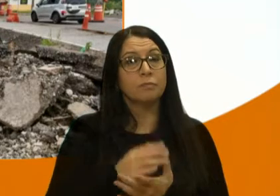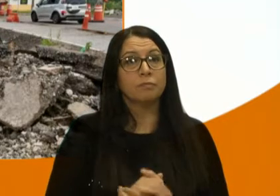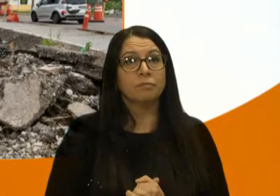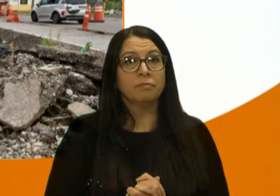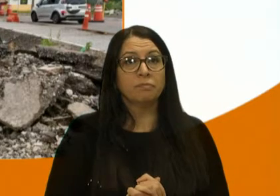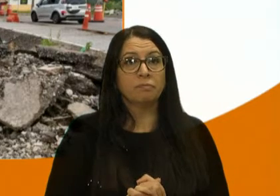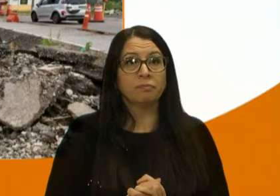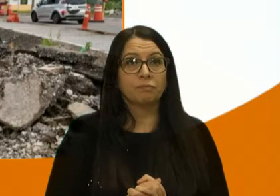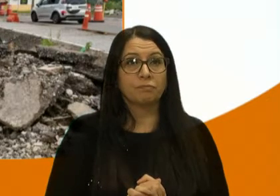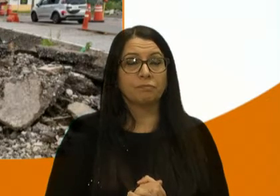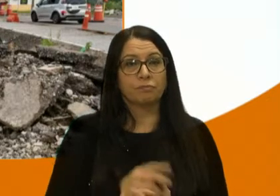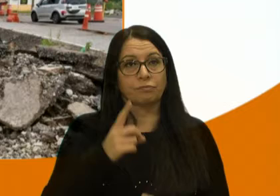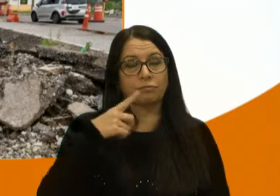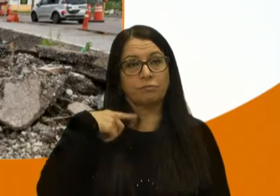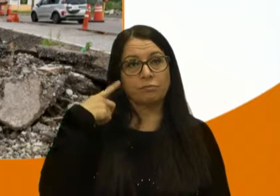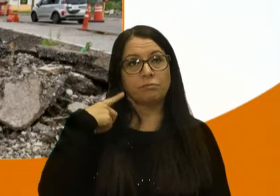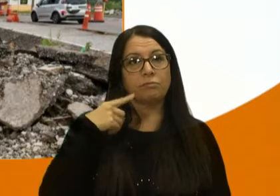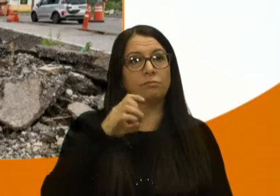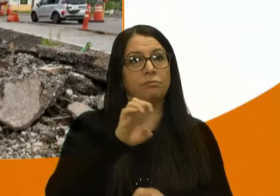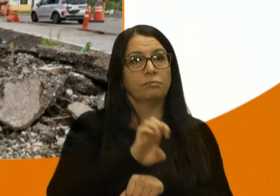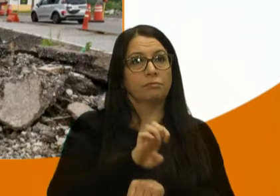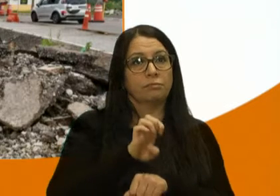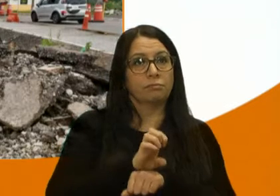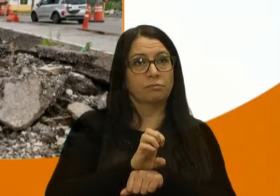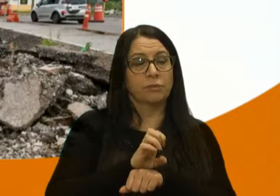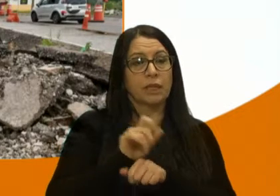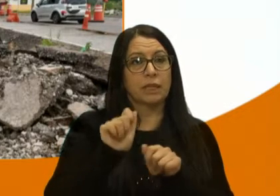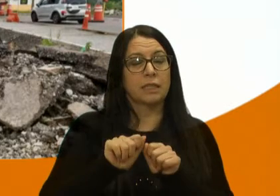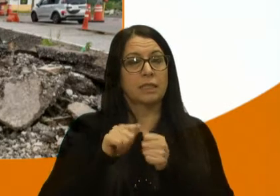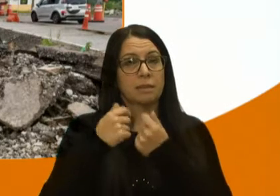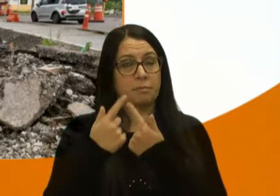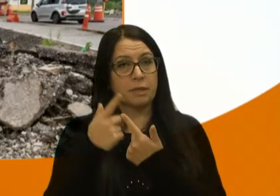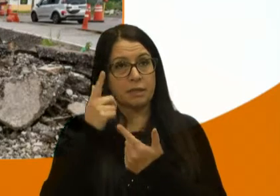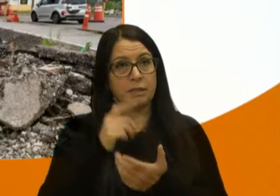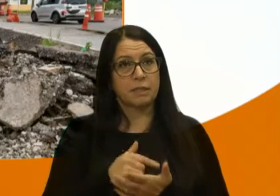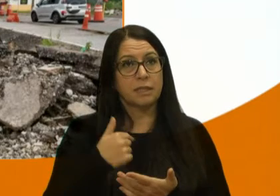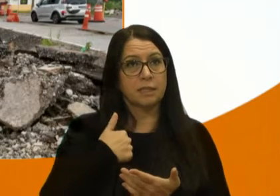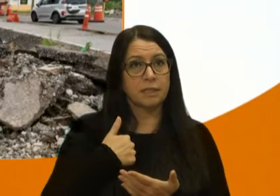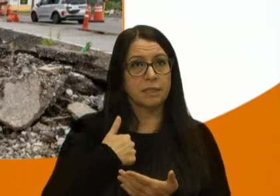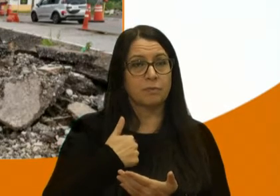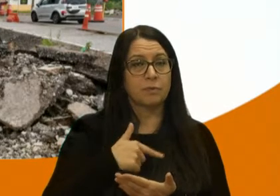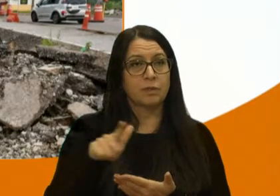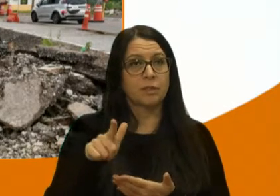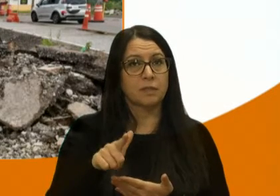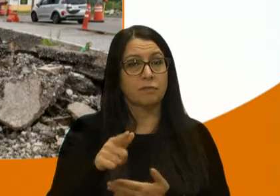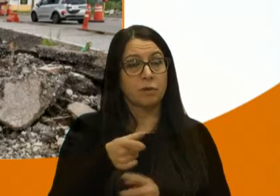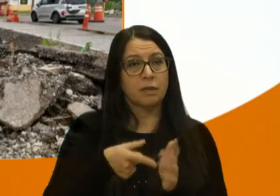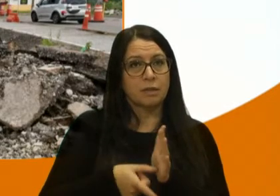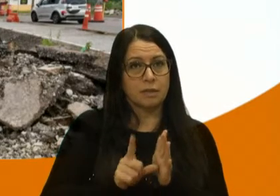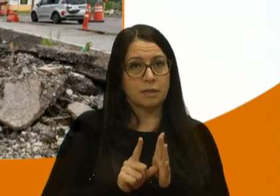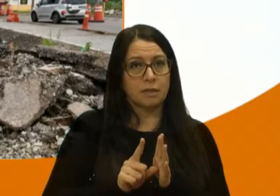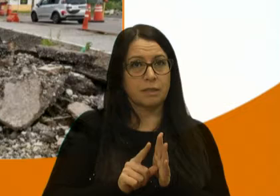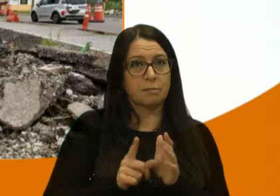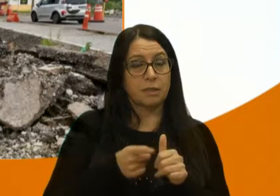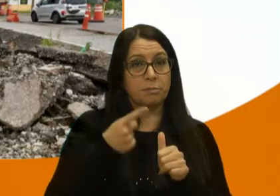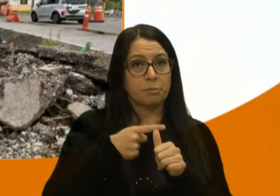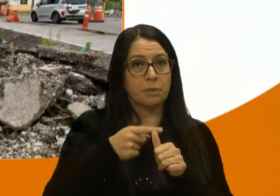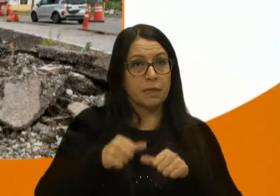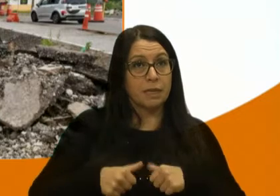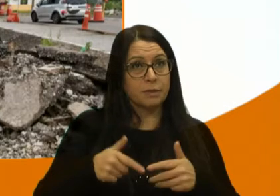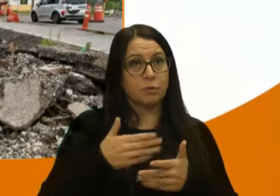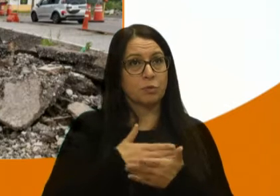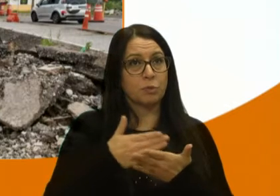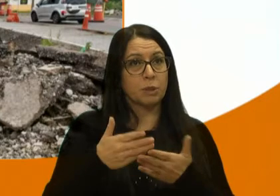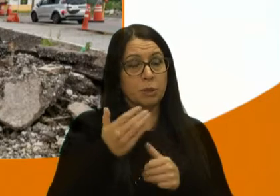que têm deputados estaduais hoje na Assembleia Legislativa. Eu estive muito antes, a minha primeira ação, quando